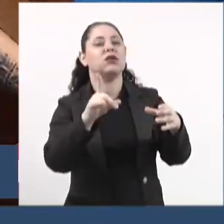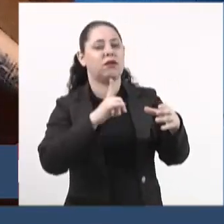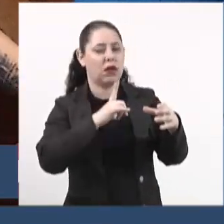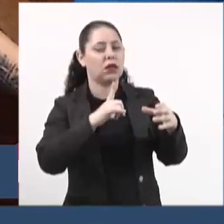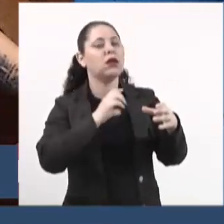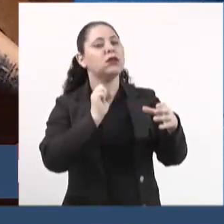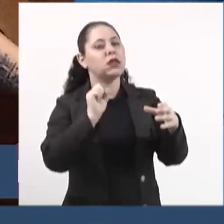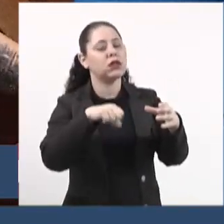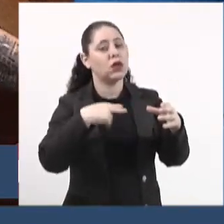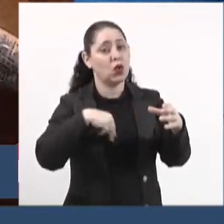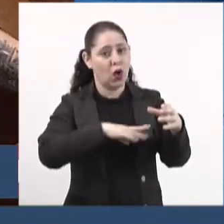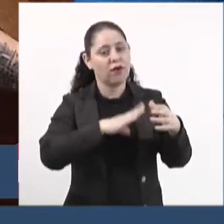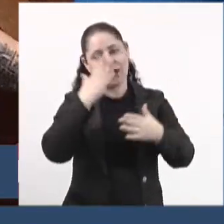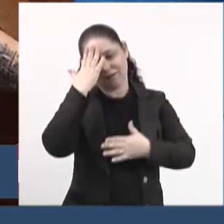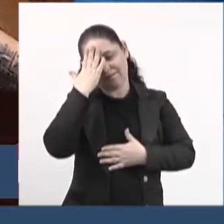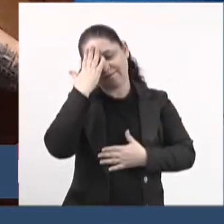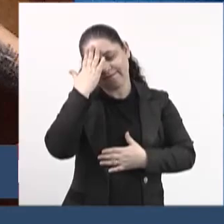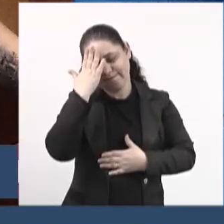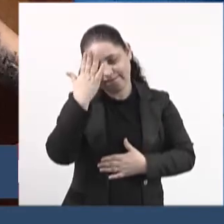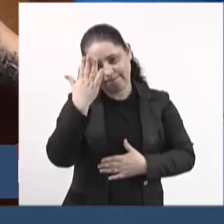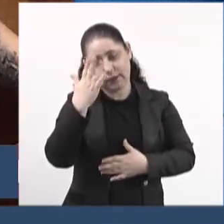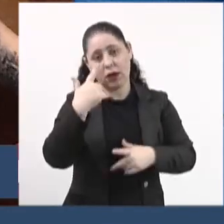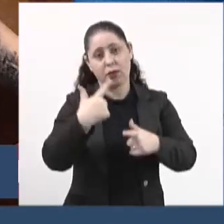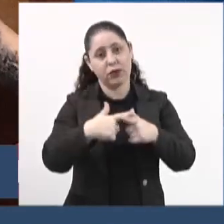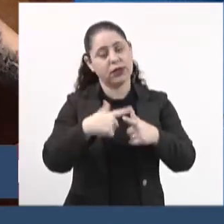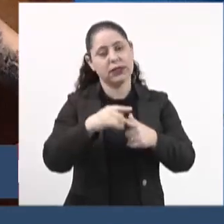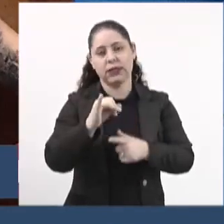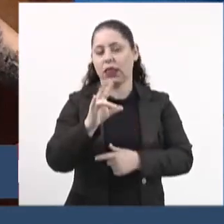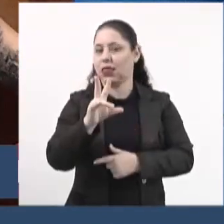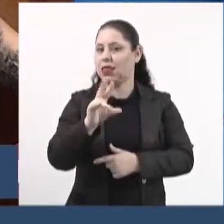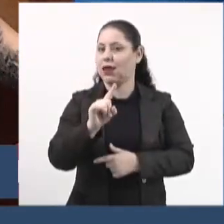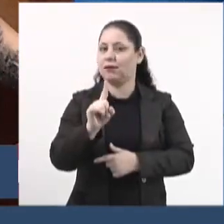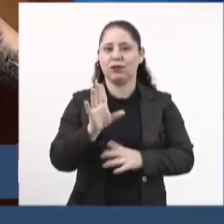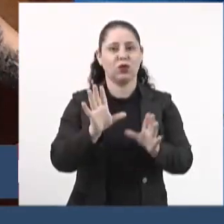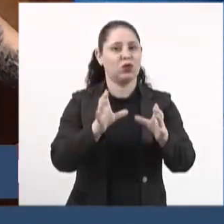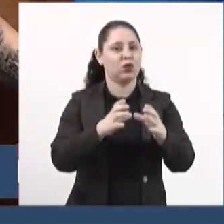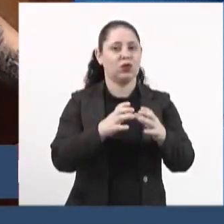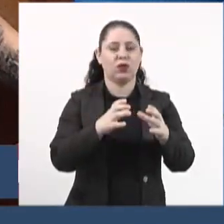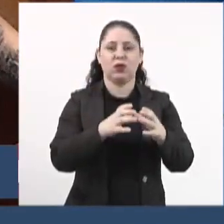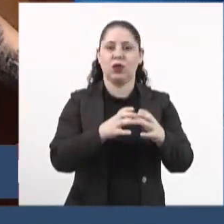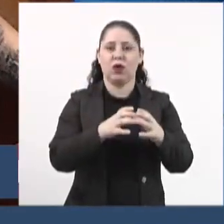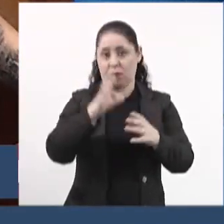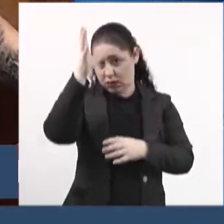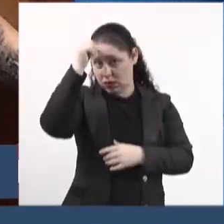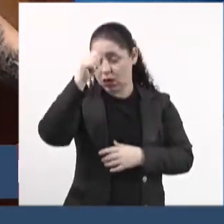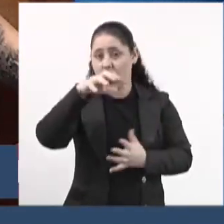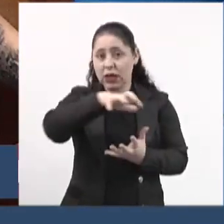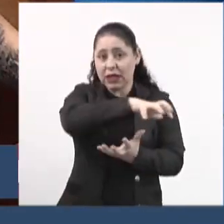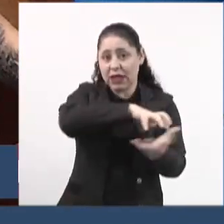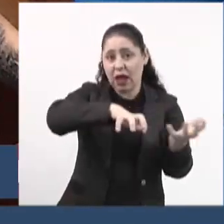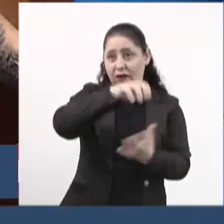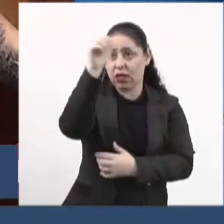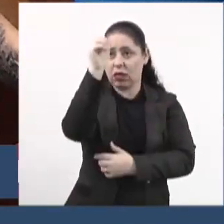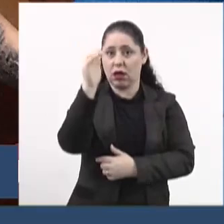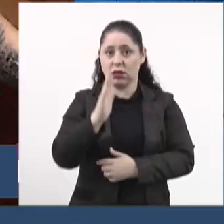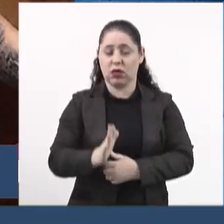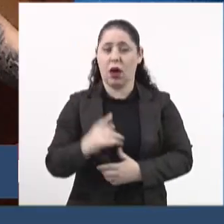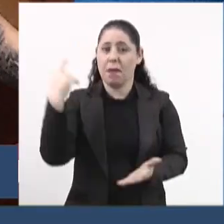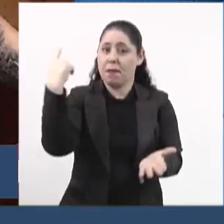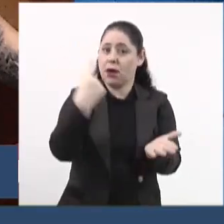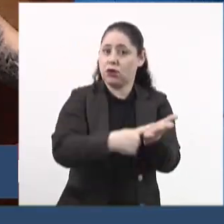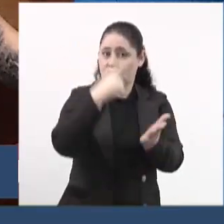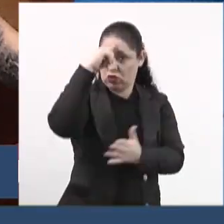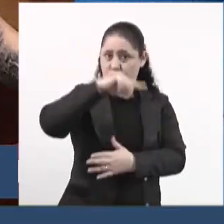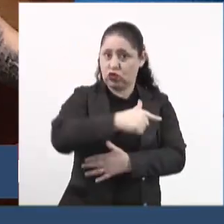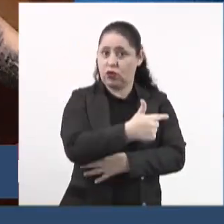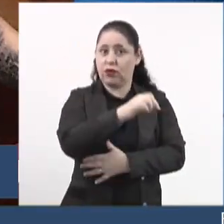e aí a gente vai agradecer. Porque, se não, a categoria está decidida. Tinha uma greve nacional marcada